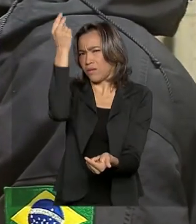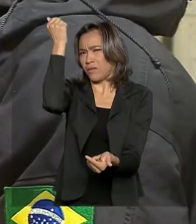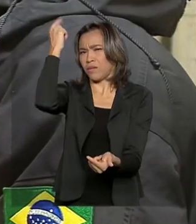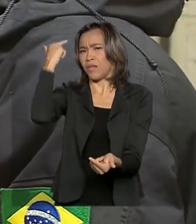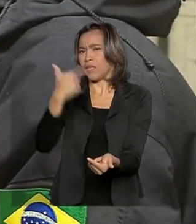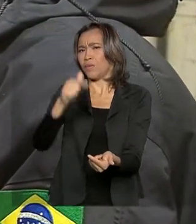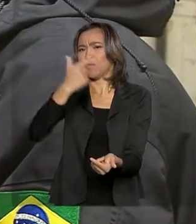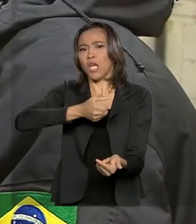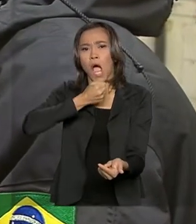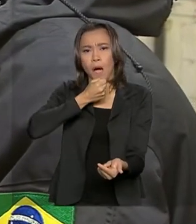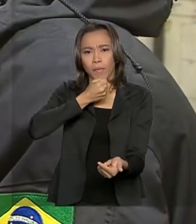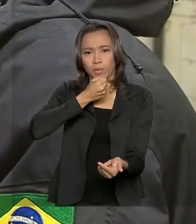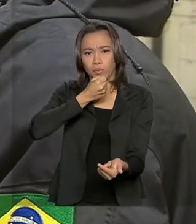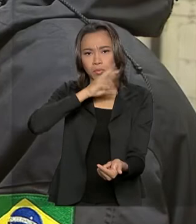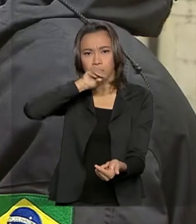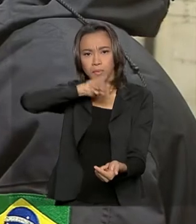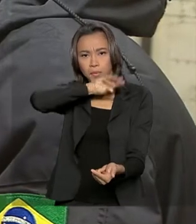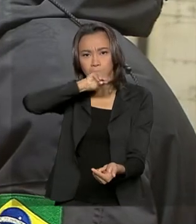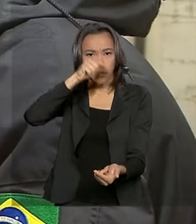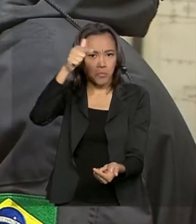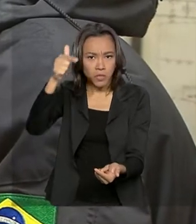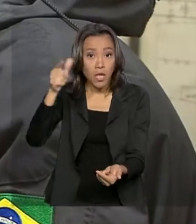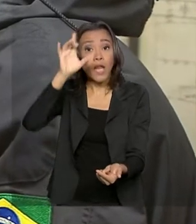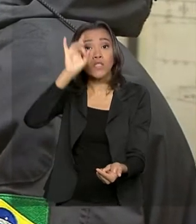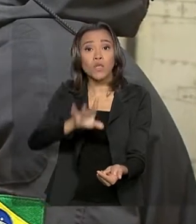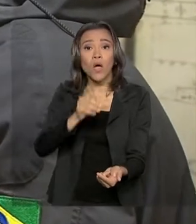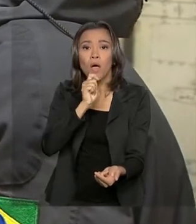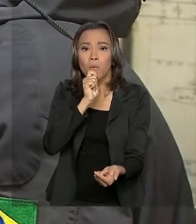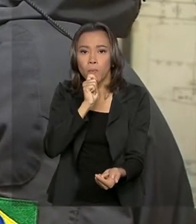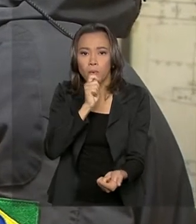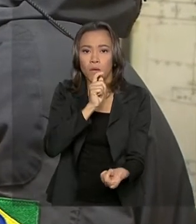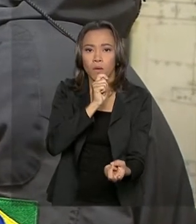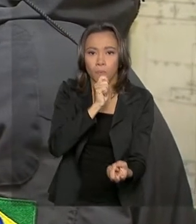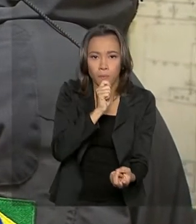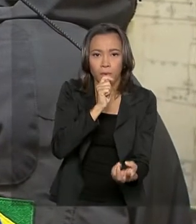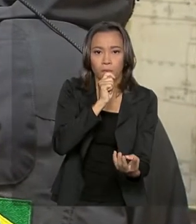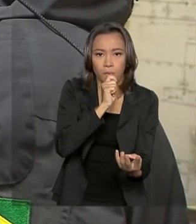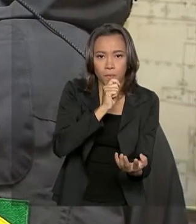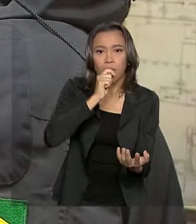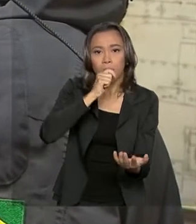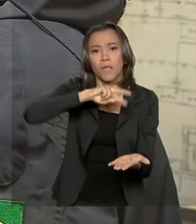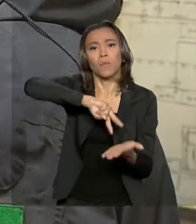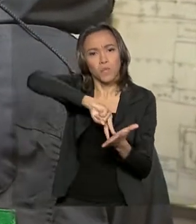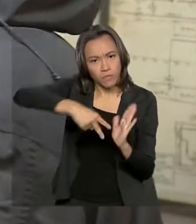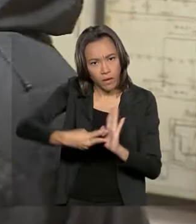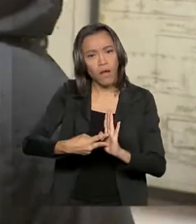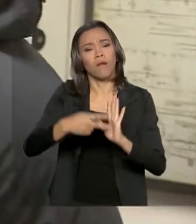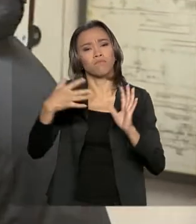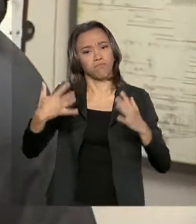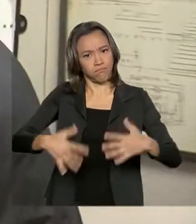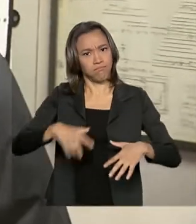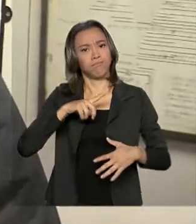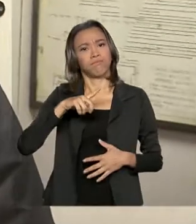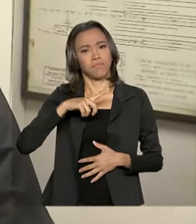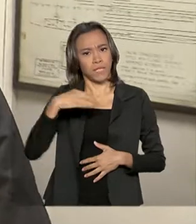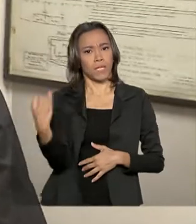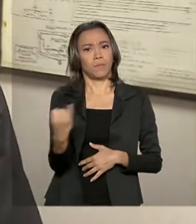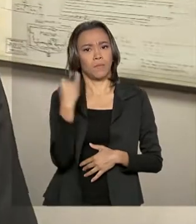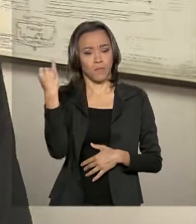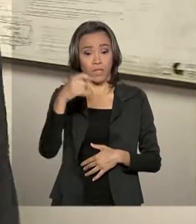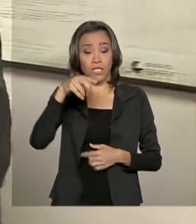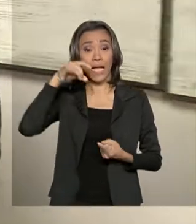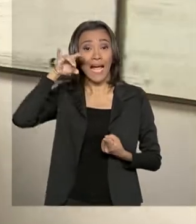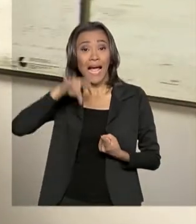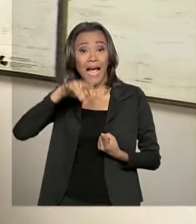existiam alto-falantes. Então, para uma mensagem ser escutada em todo o navio, o apito era fundamental. Cada toque